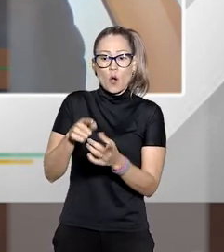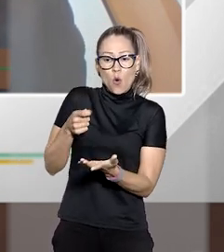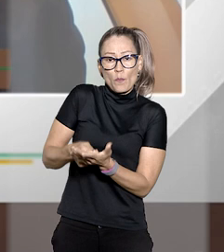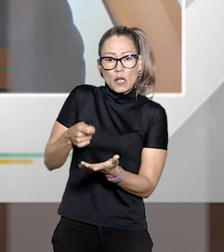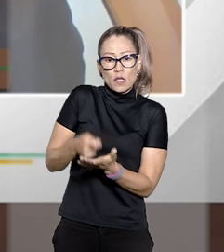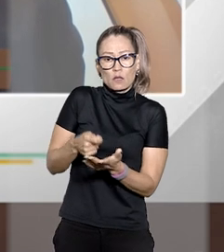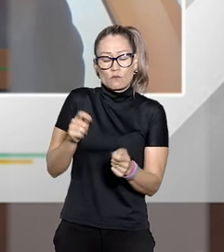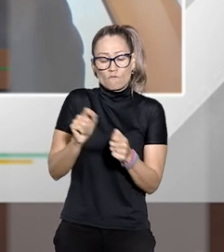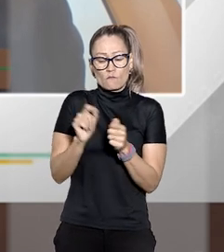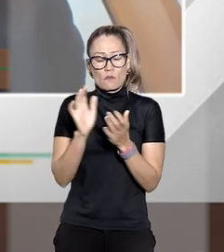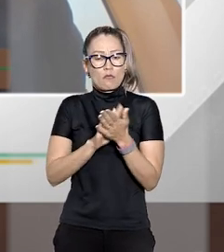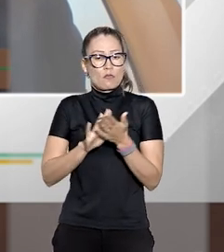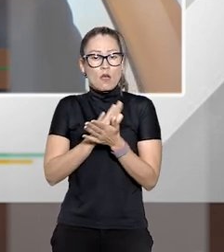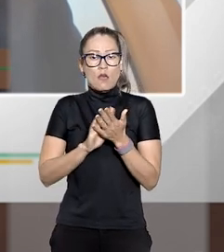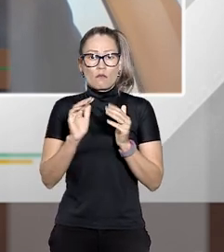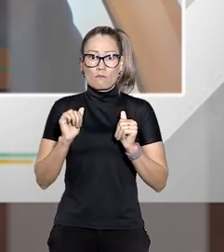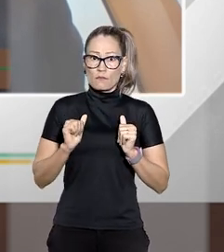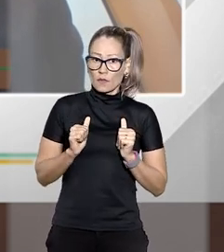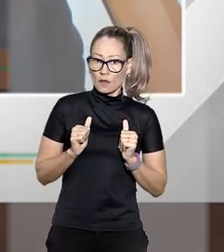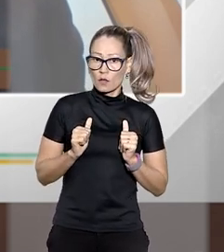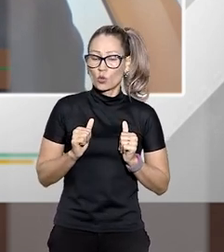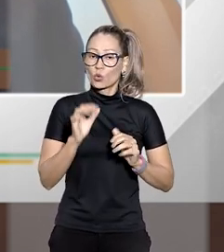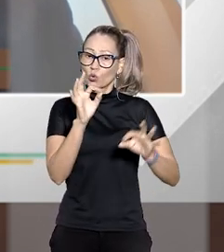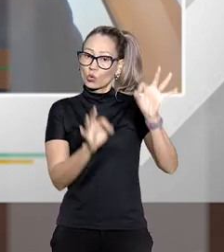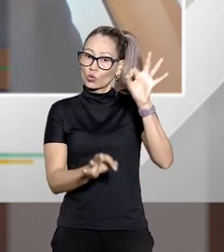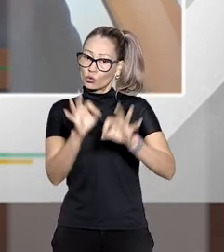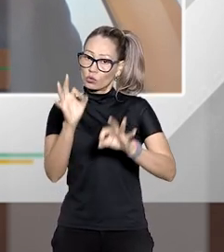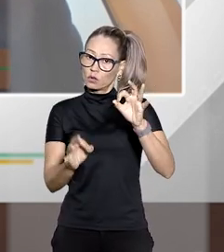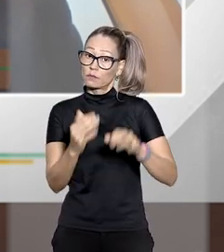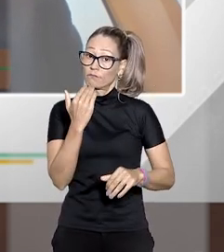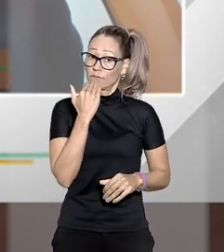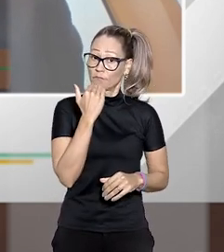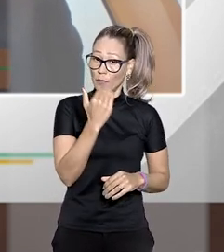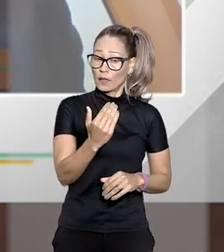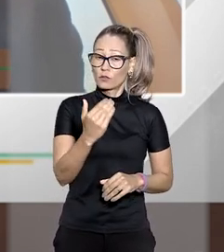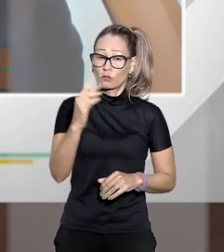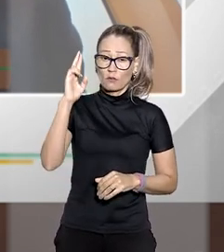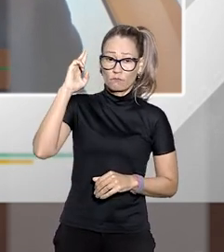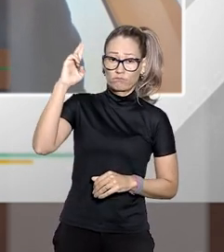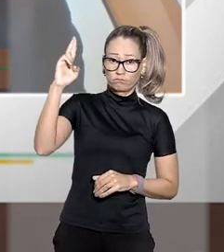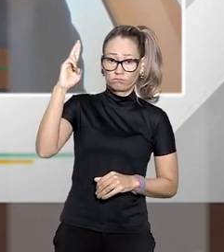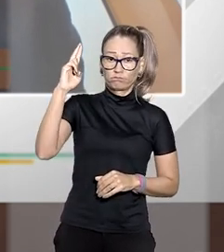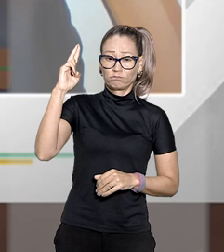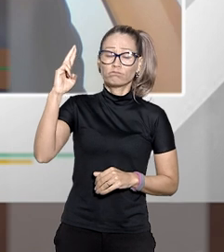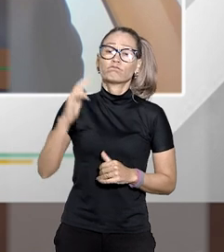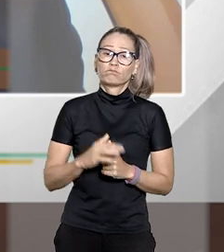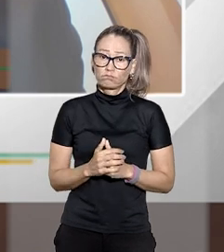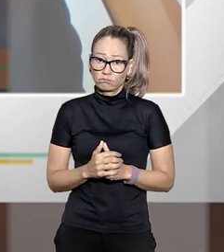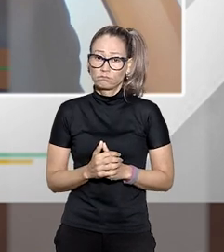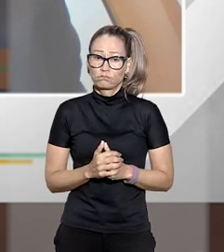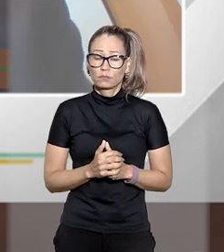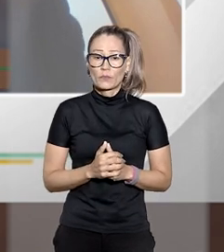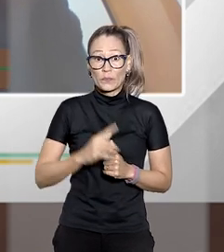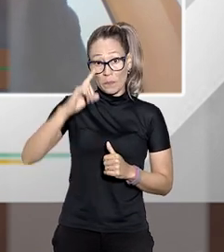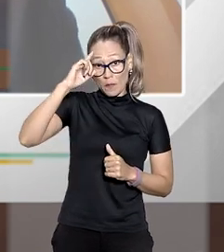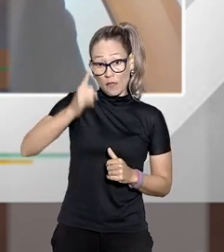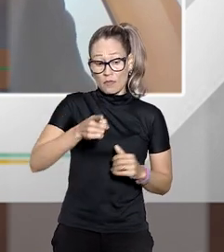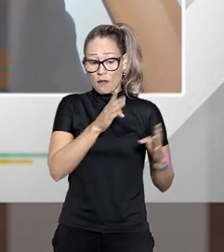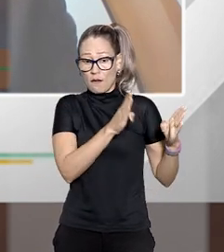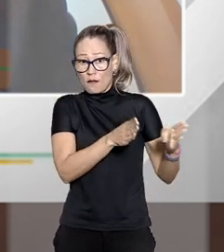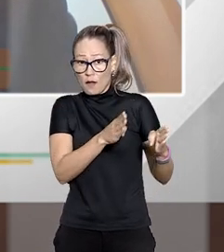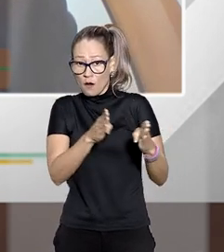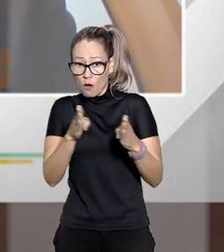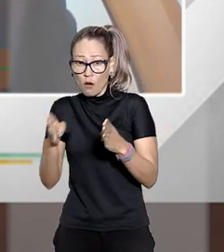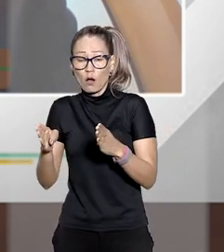obrigação de não fazer em que o juiz expede um ofício aquela autoridade a quem é destinada